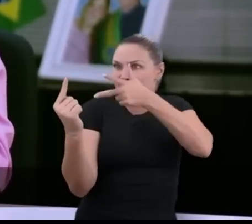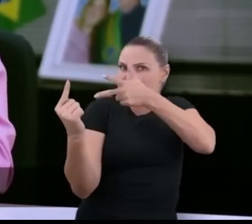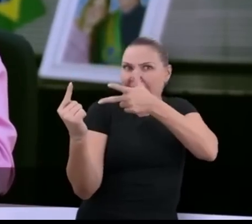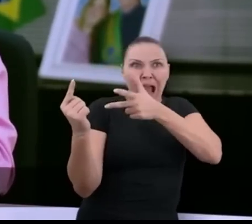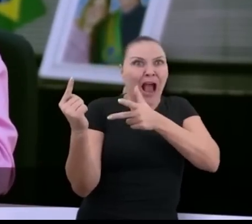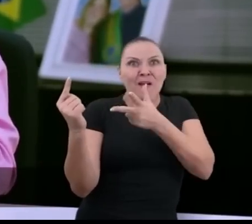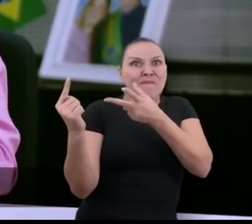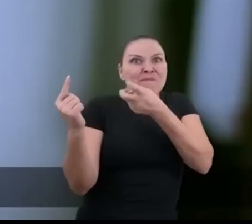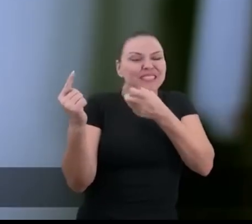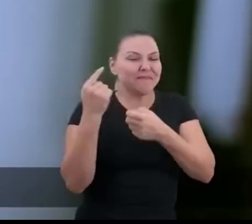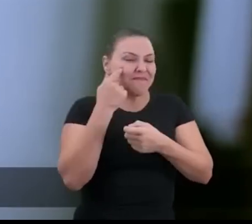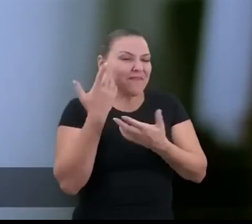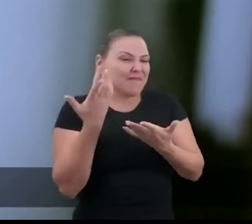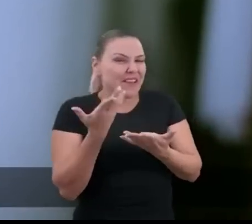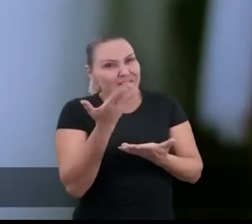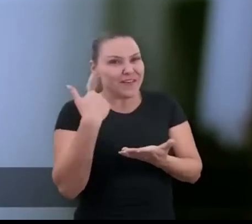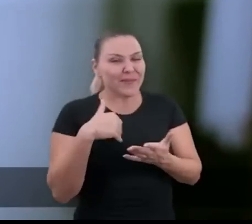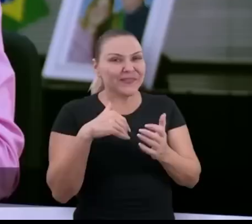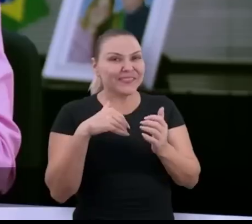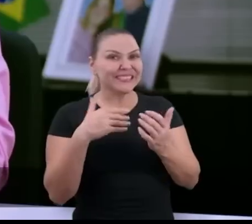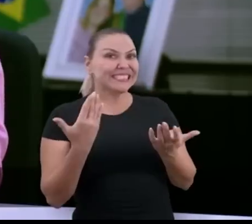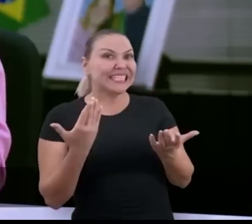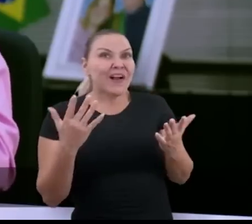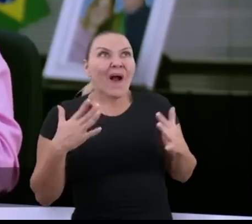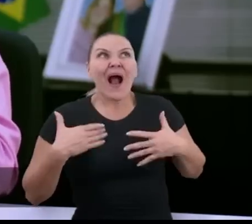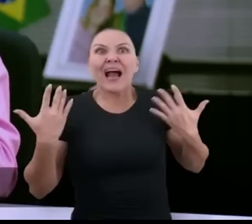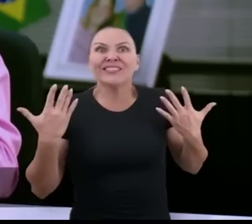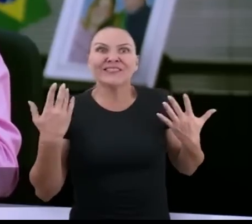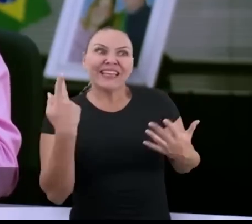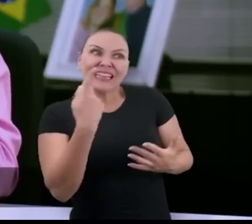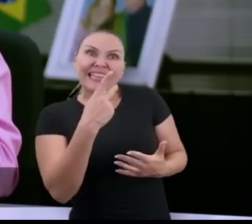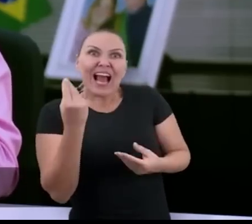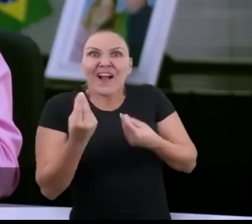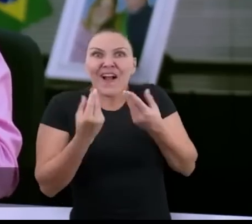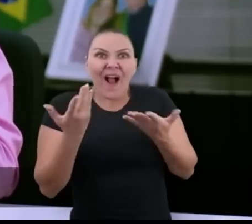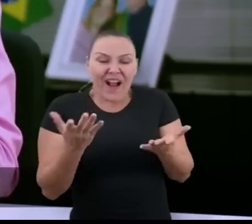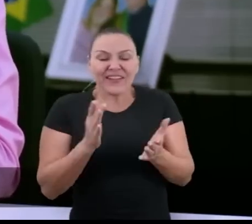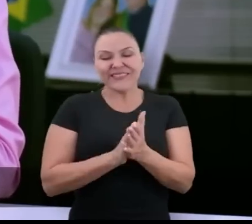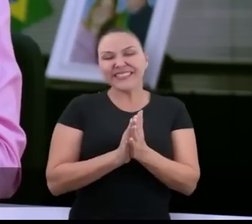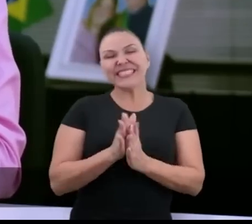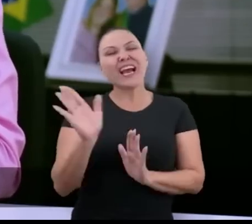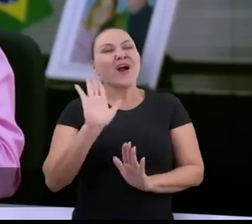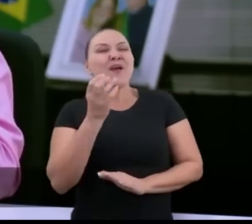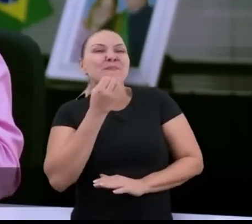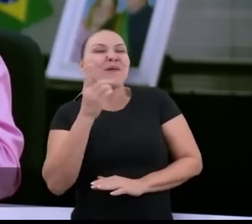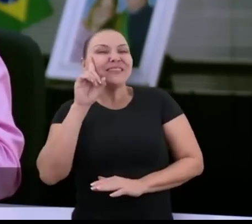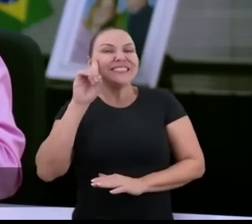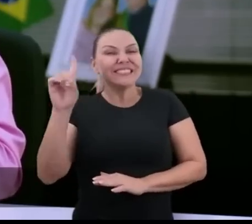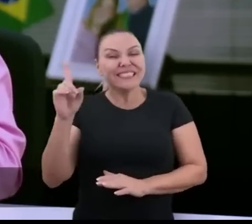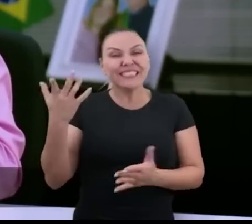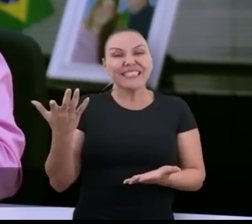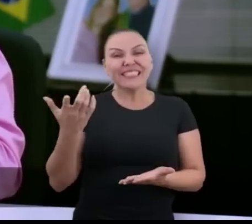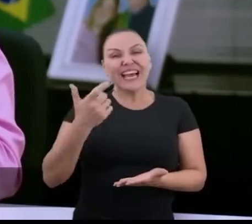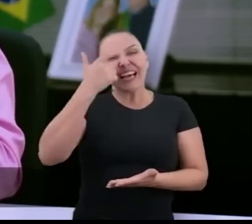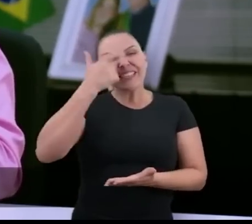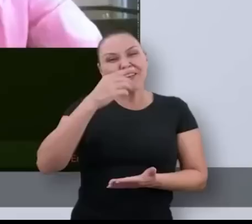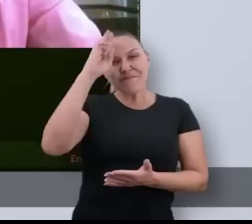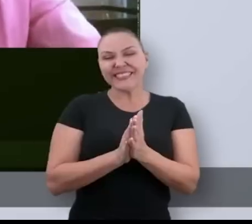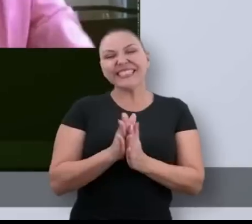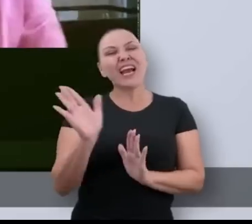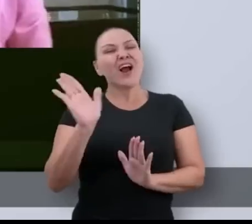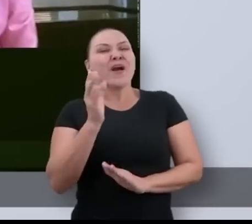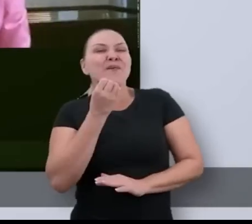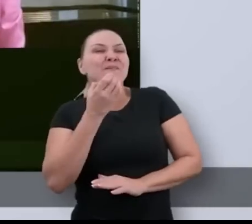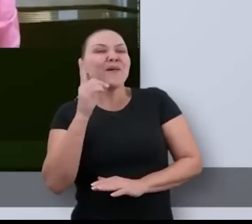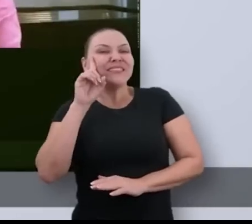equipe de gravação com a dona Marlene, que trabalha com mulheres com dependência químicas, e nós queremos saber qual vai ser a reação dela.